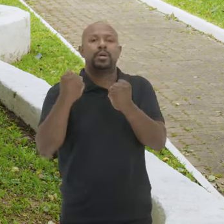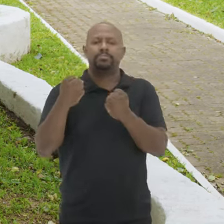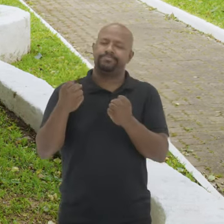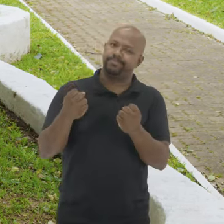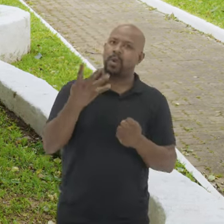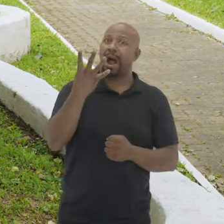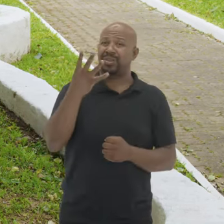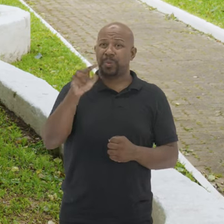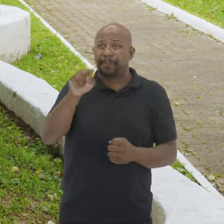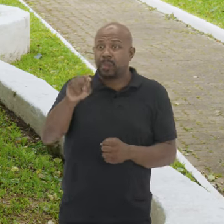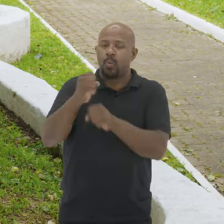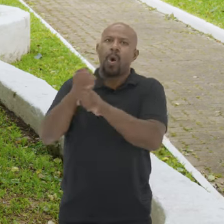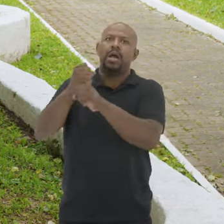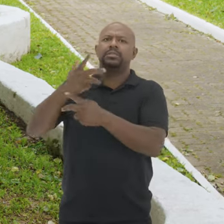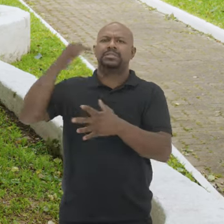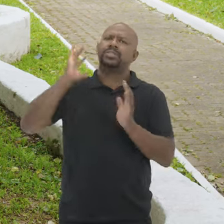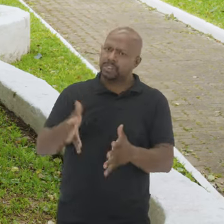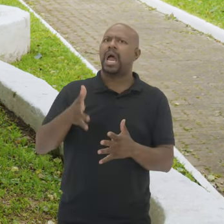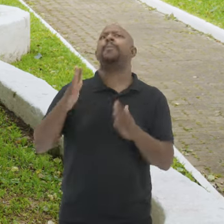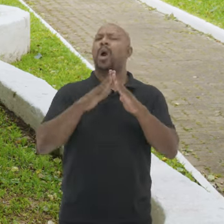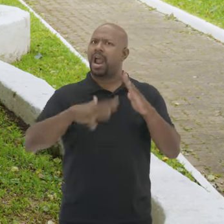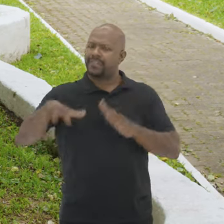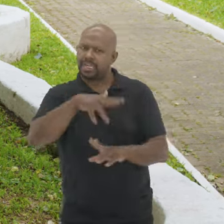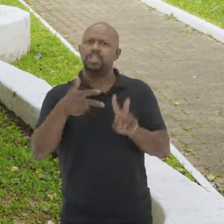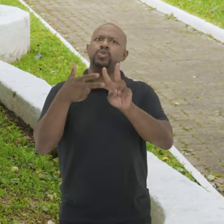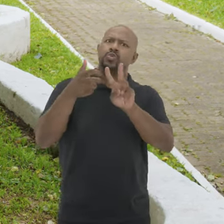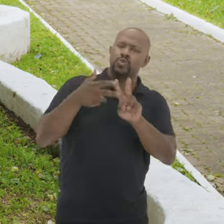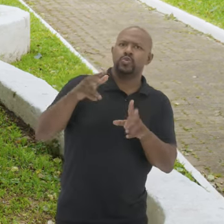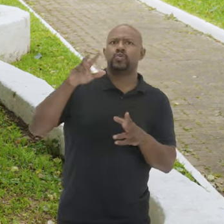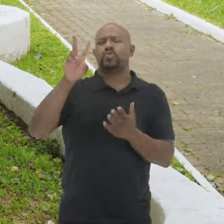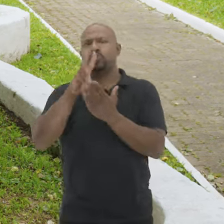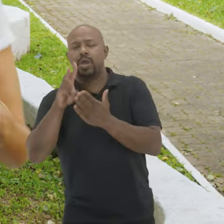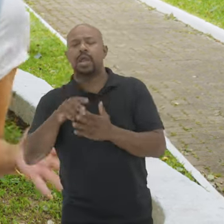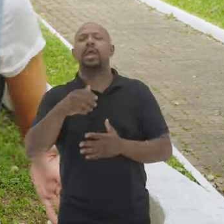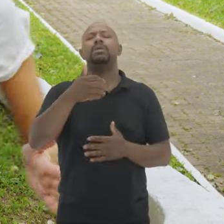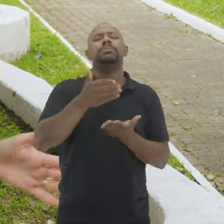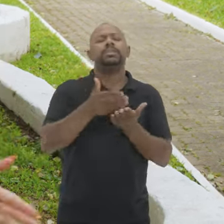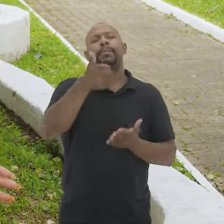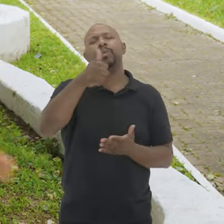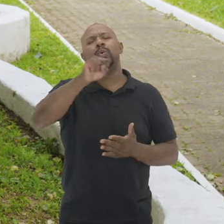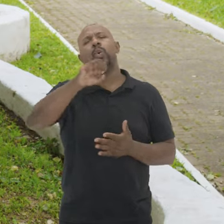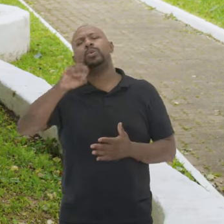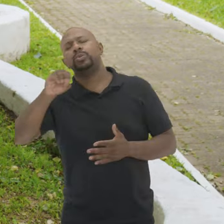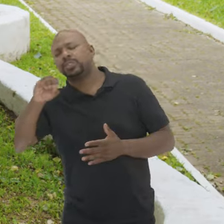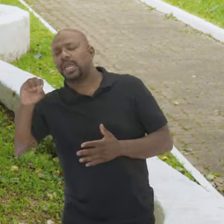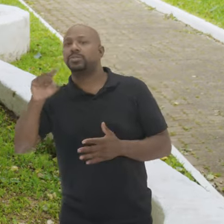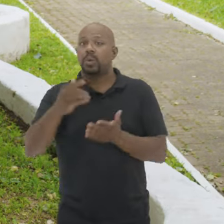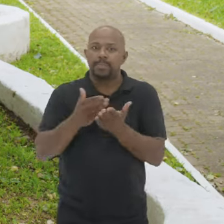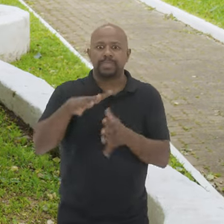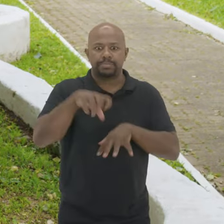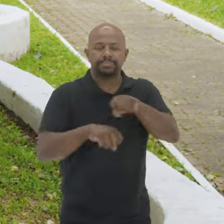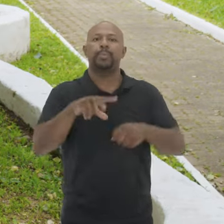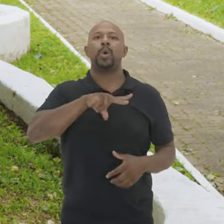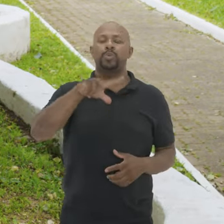é para menos Há quatro mil anos Minuanos e Guaranis Já circulavam por aqui No início de 1800 A paisagem começa a